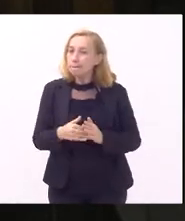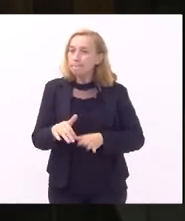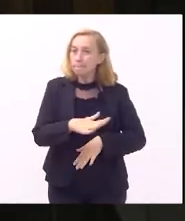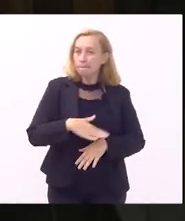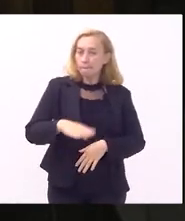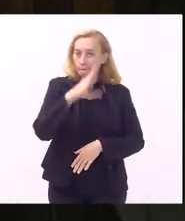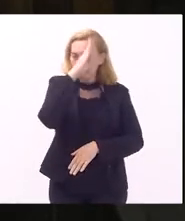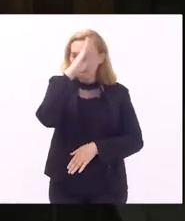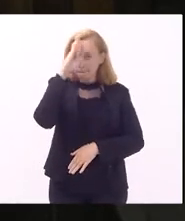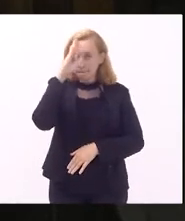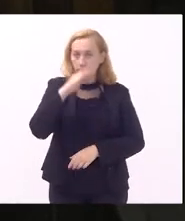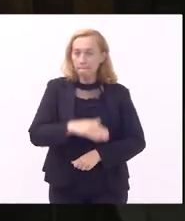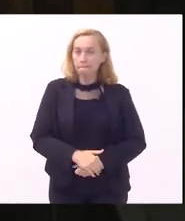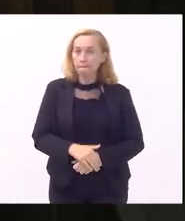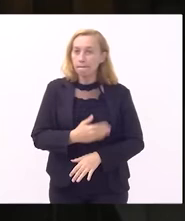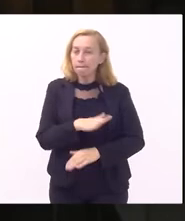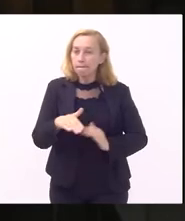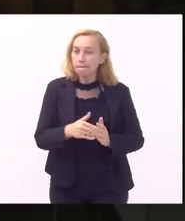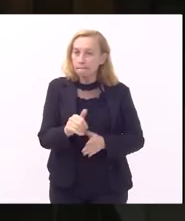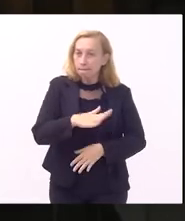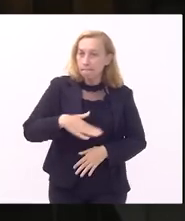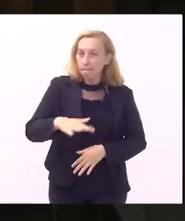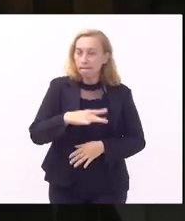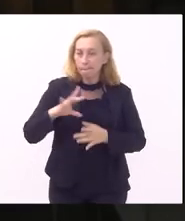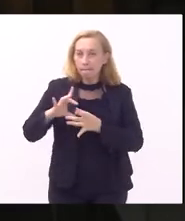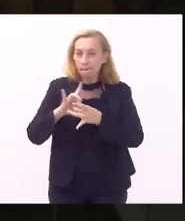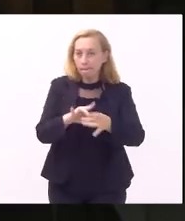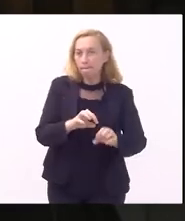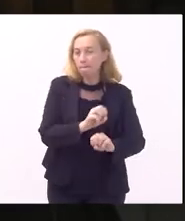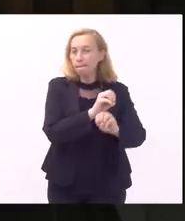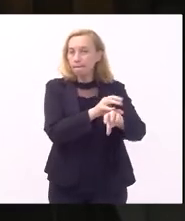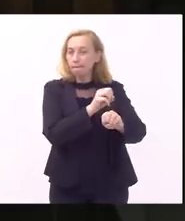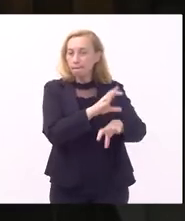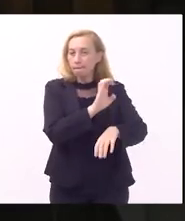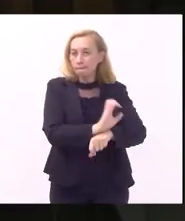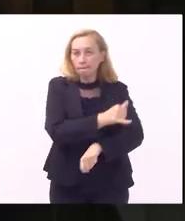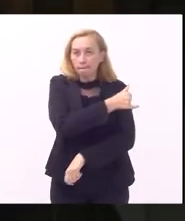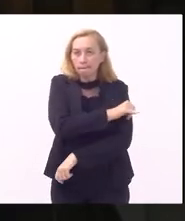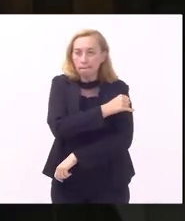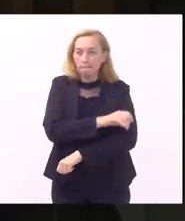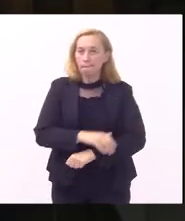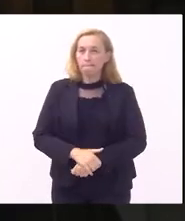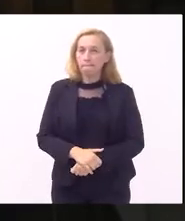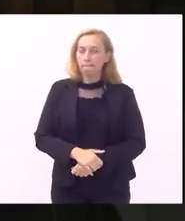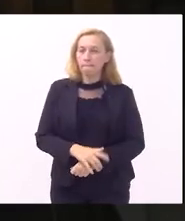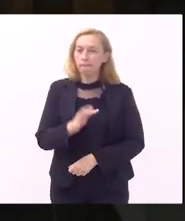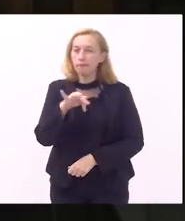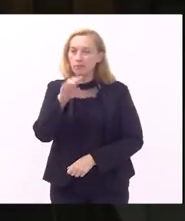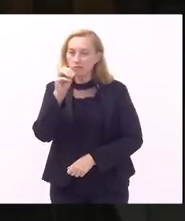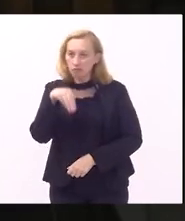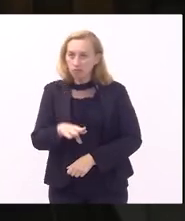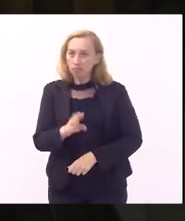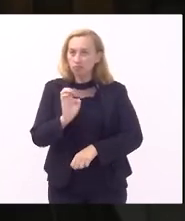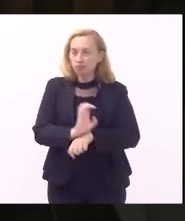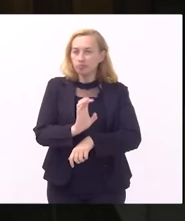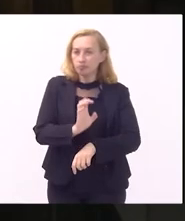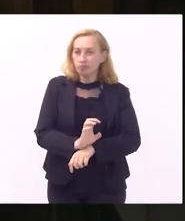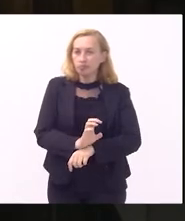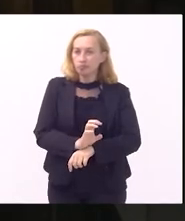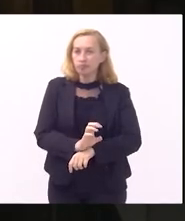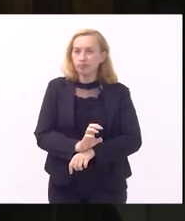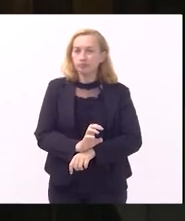acadêmica todos os setores vinculados à educação do estado do Rio de Janeiro e o Fórum Estadual de Educação do estado do Rio de Janeiro